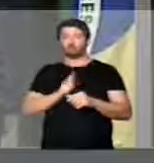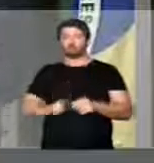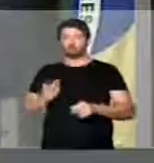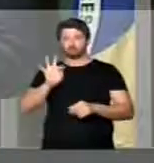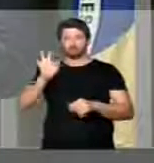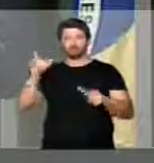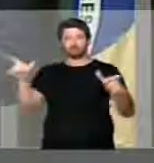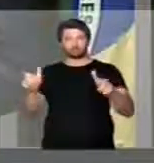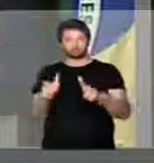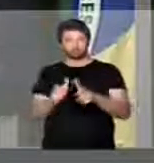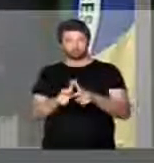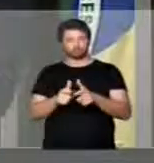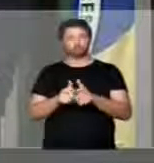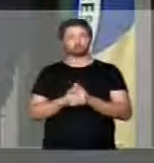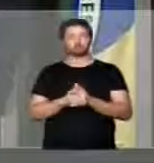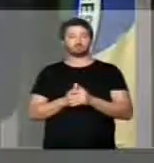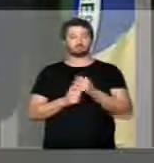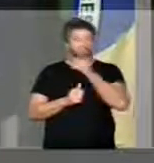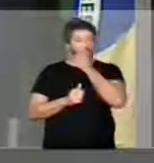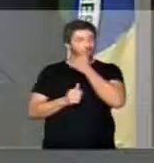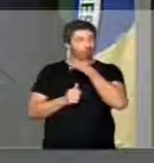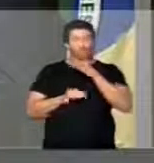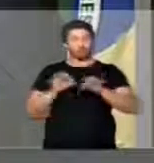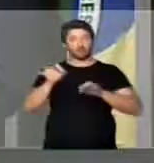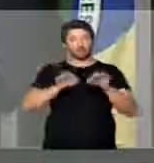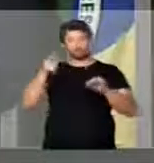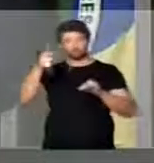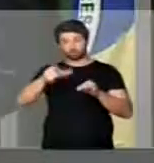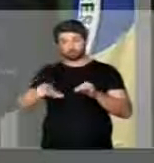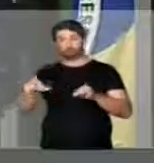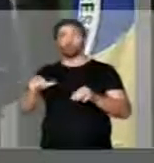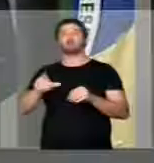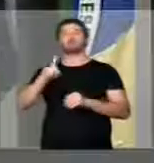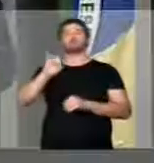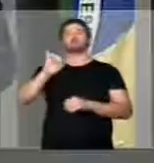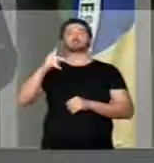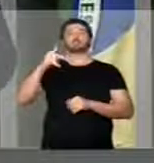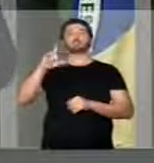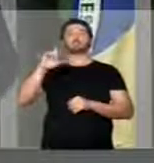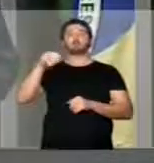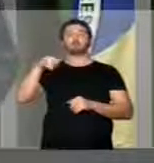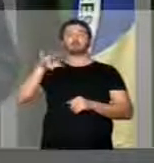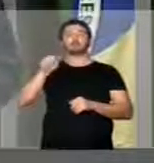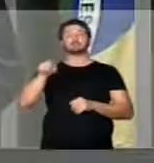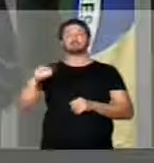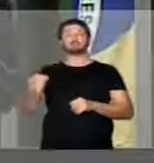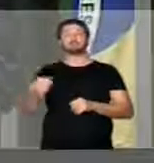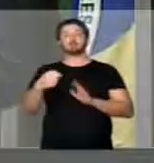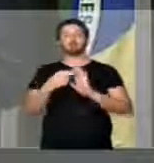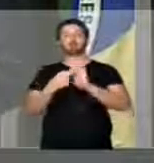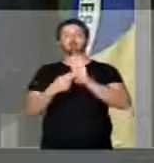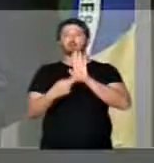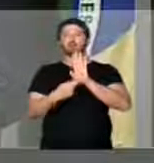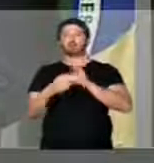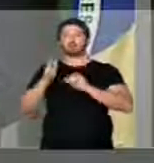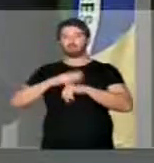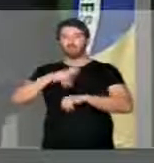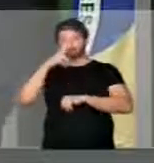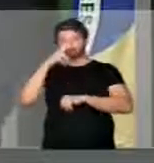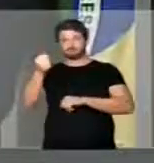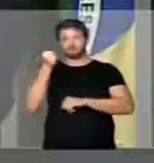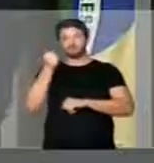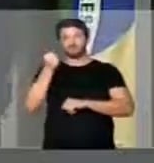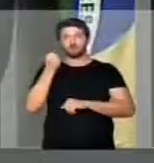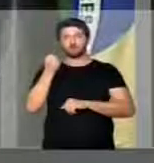o realinhamento da nossa diplomacia, guiada agora por critérios mais técnicos,